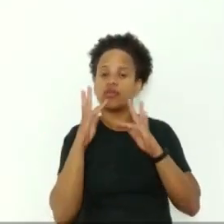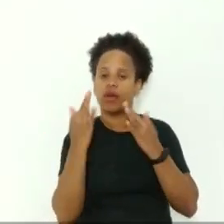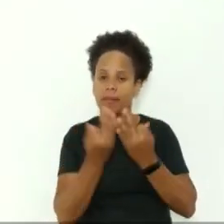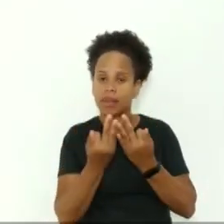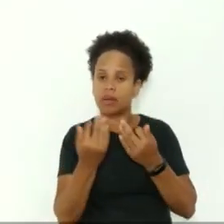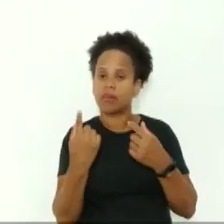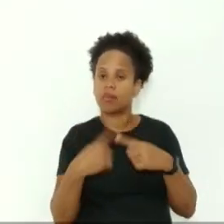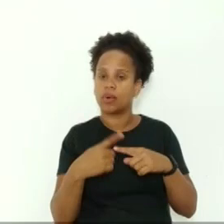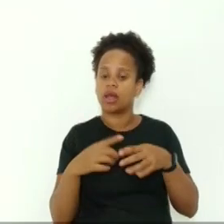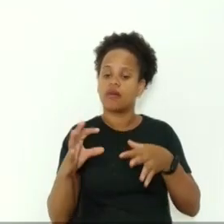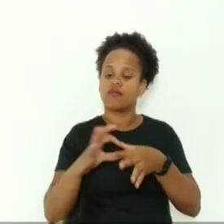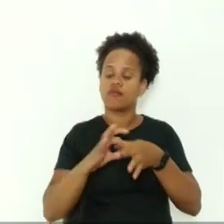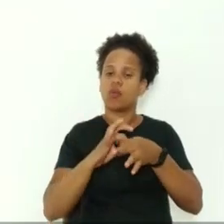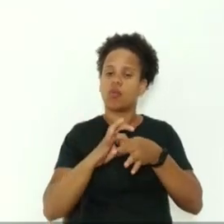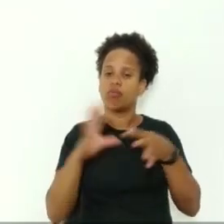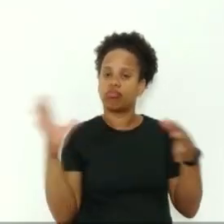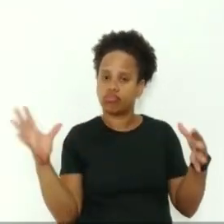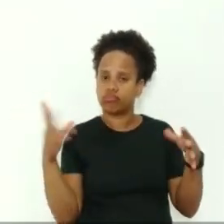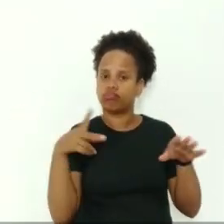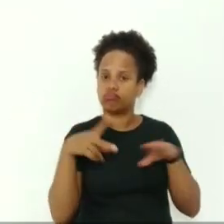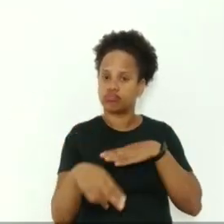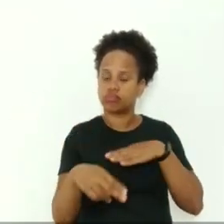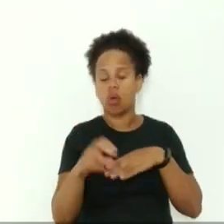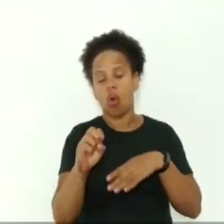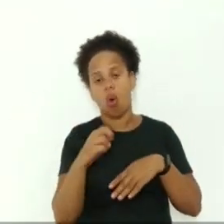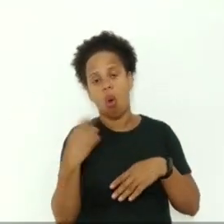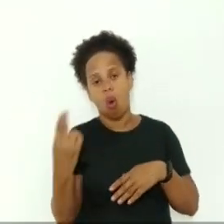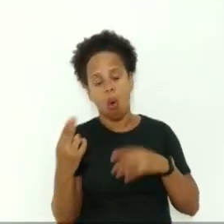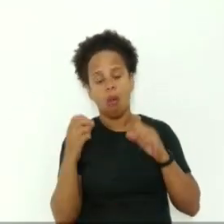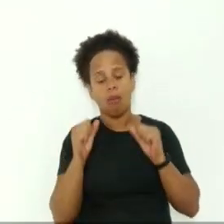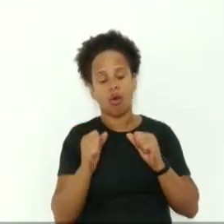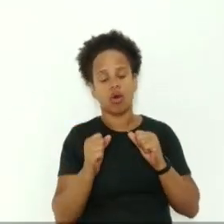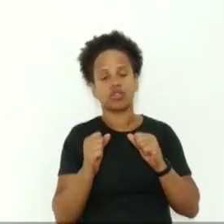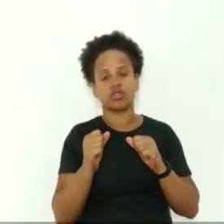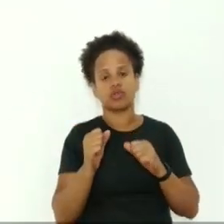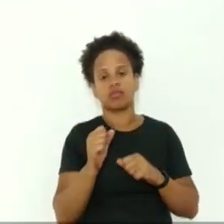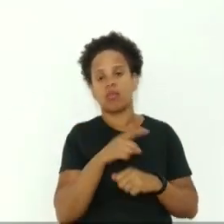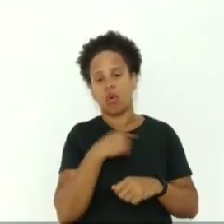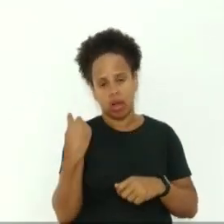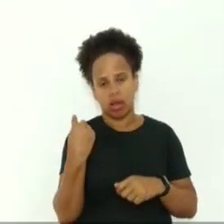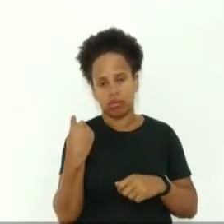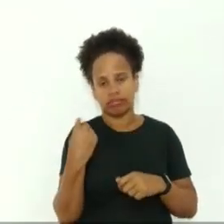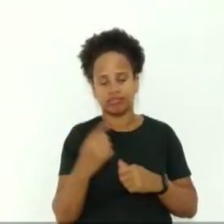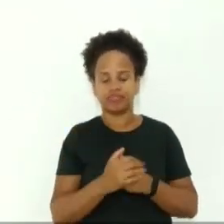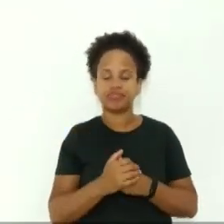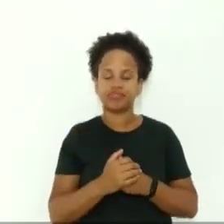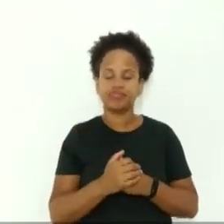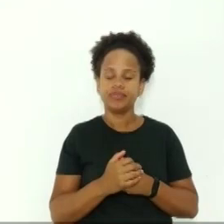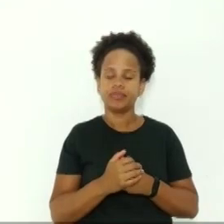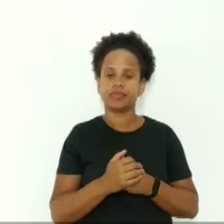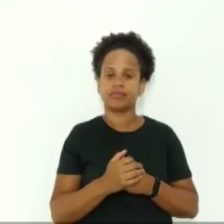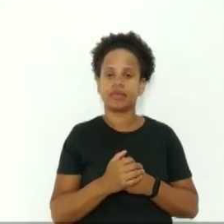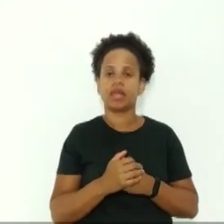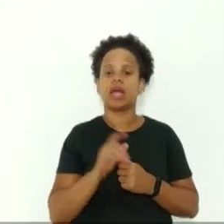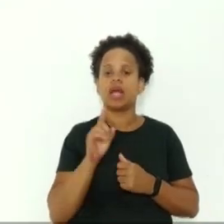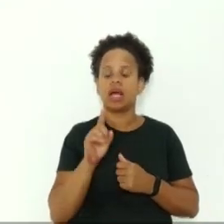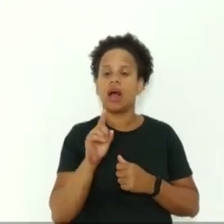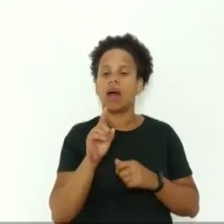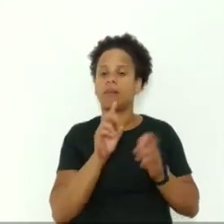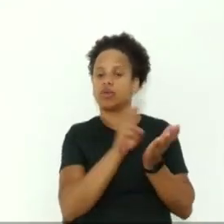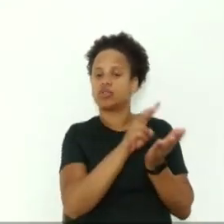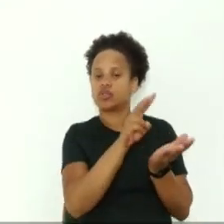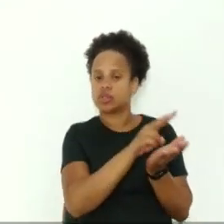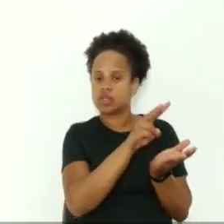rompidos ou de ameaça à vida. Considerando que a política de assistência social e